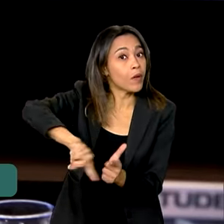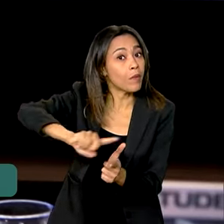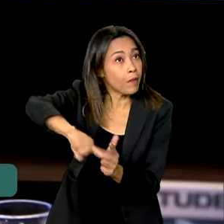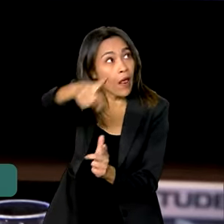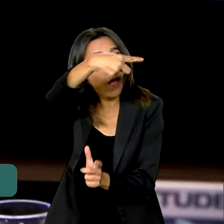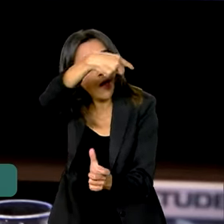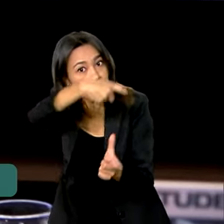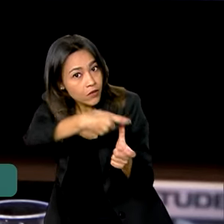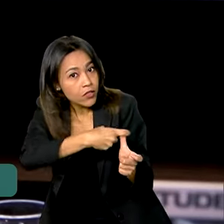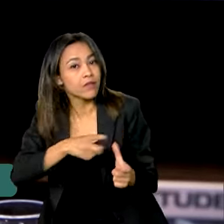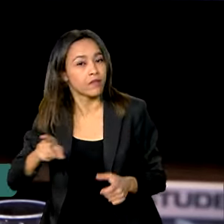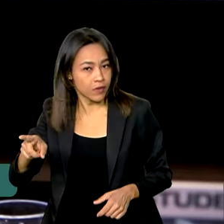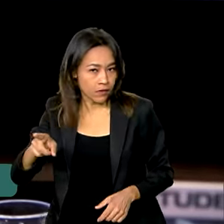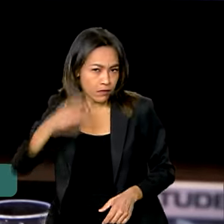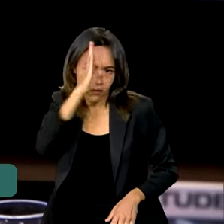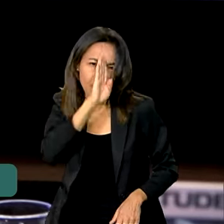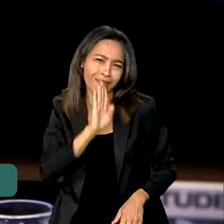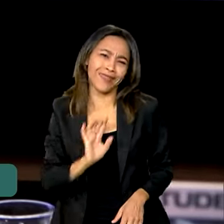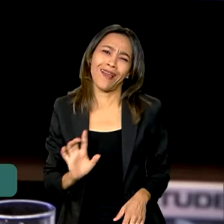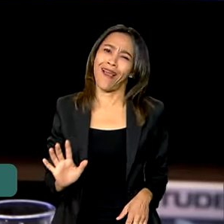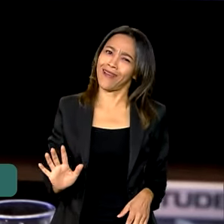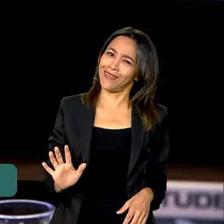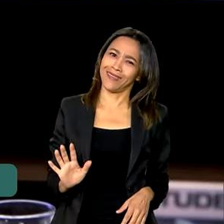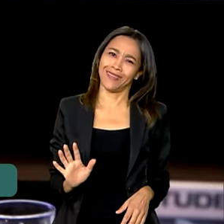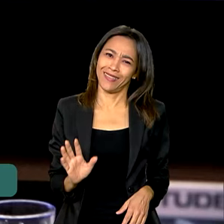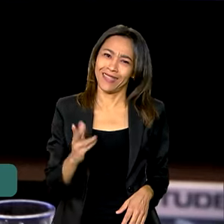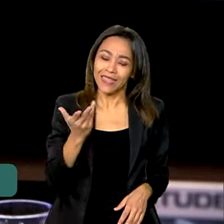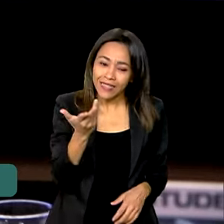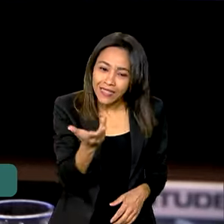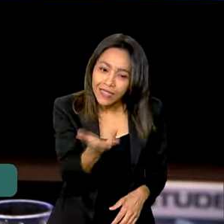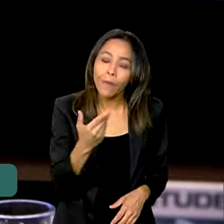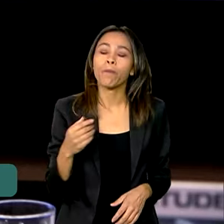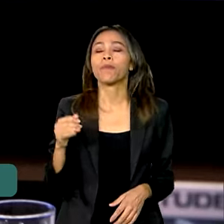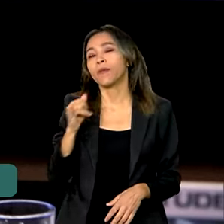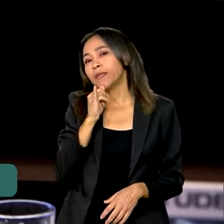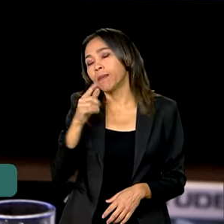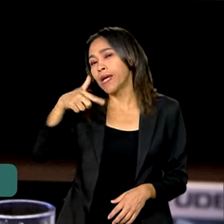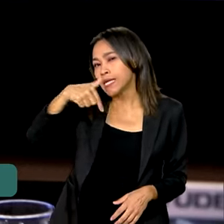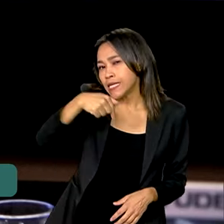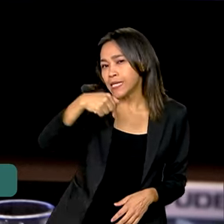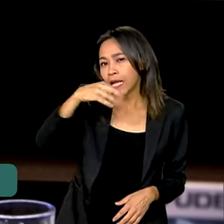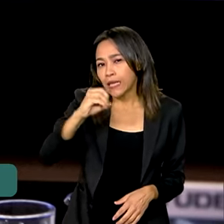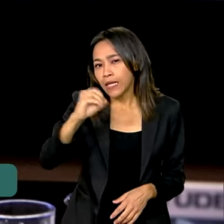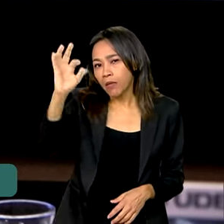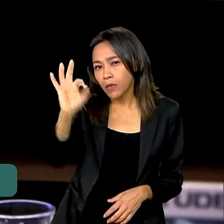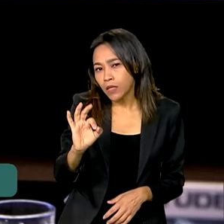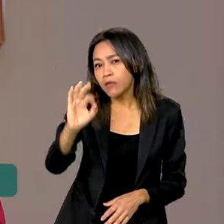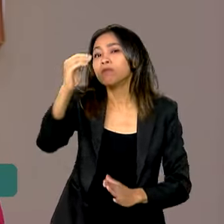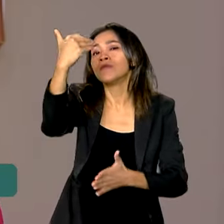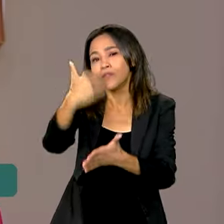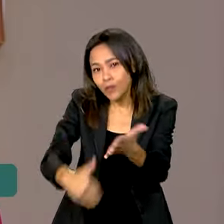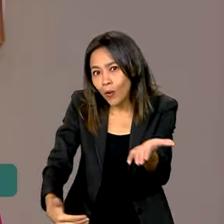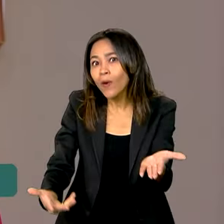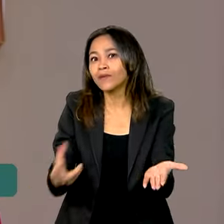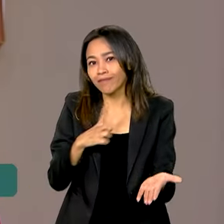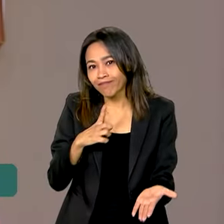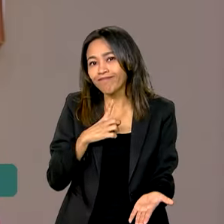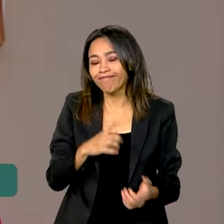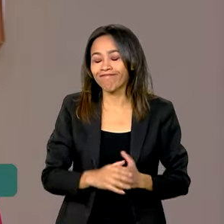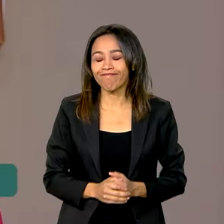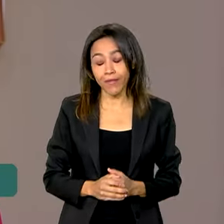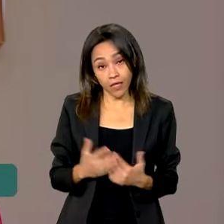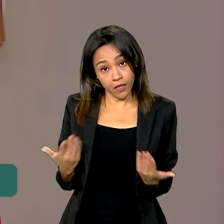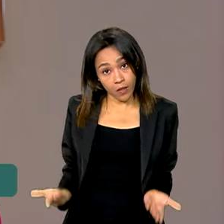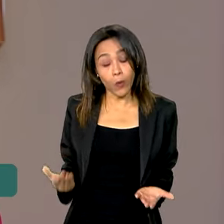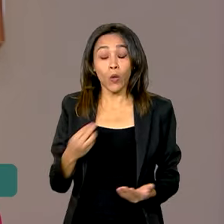eles. E isso está dando, assim, de 70% para cima de desconto. É, o ministro